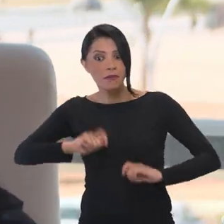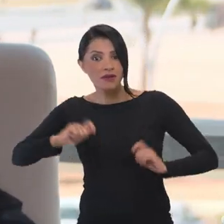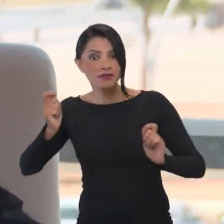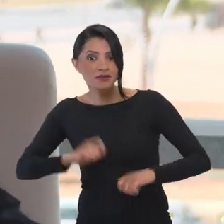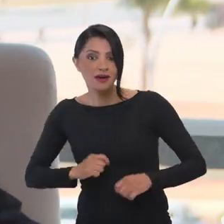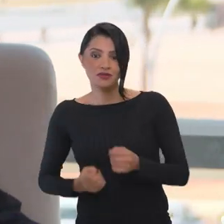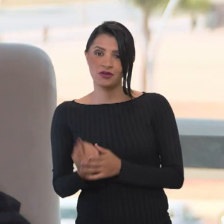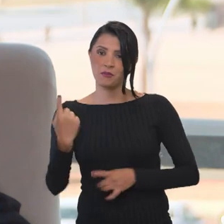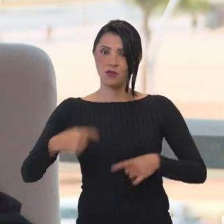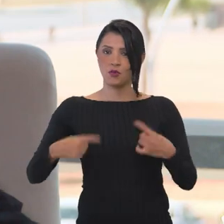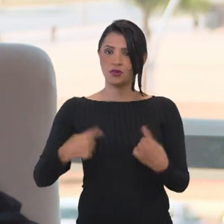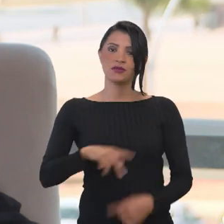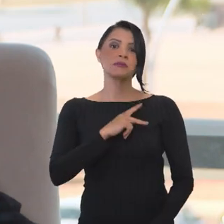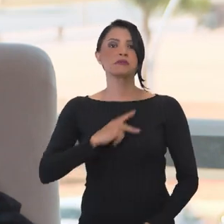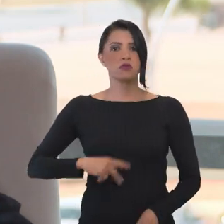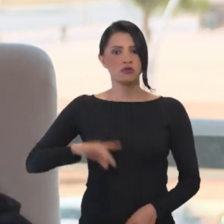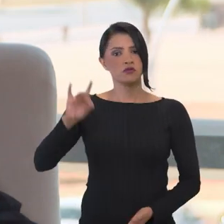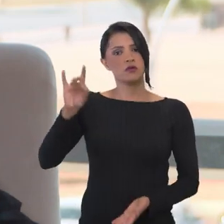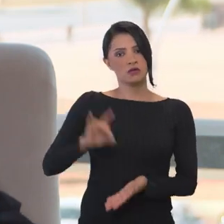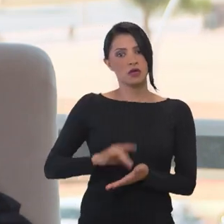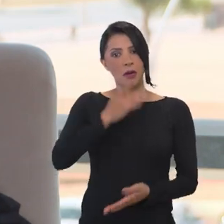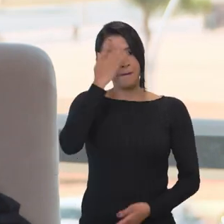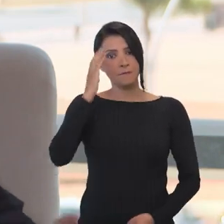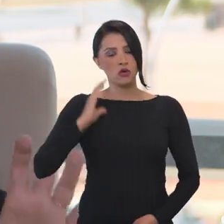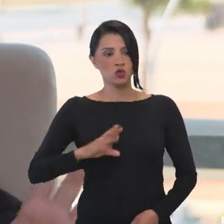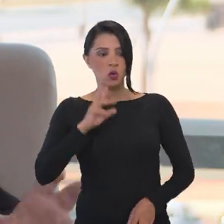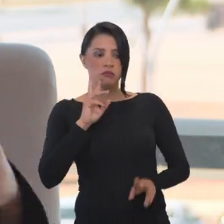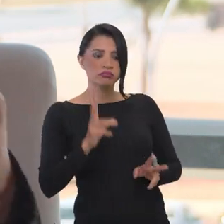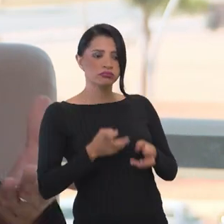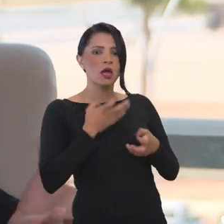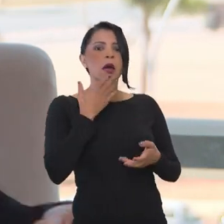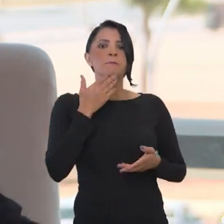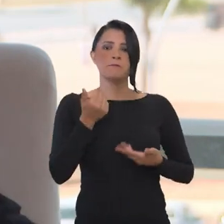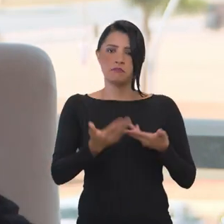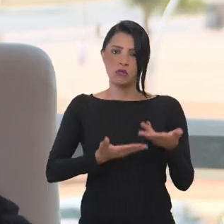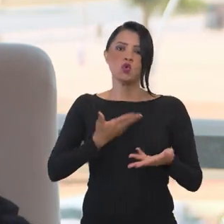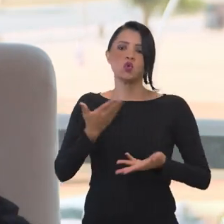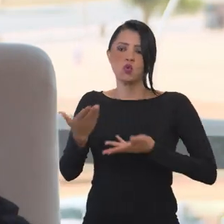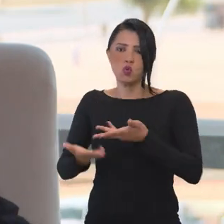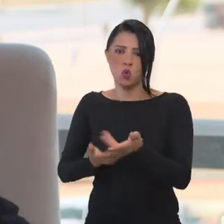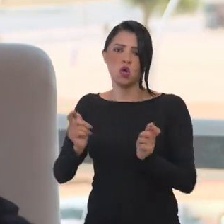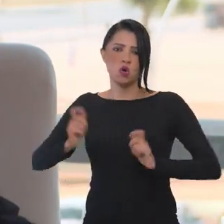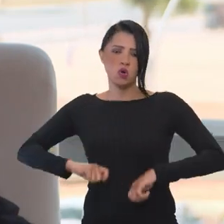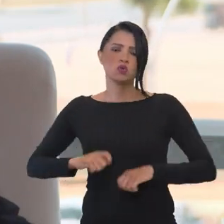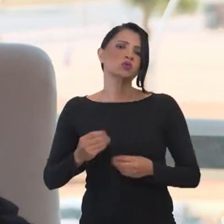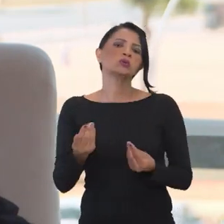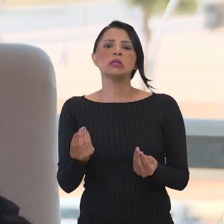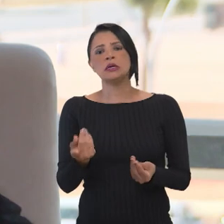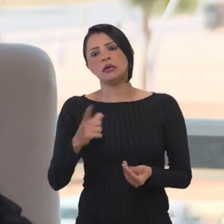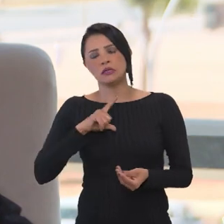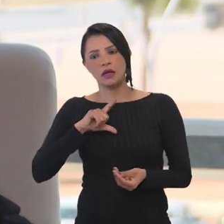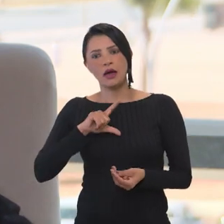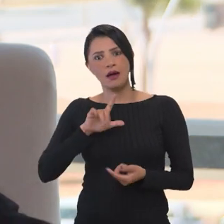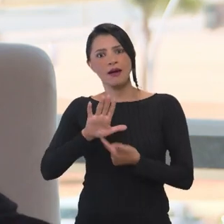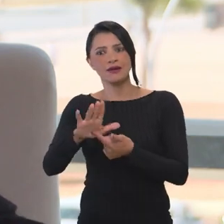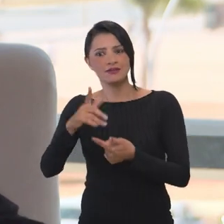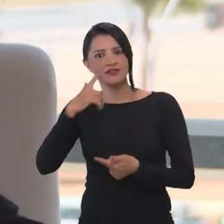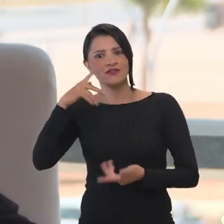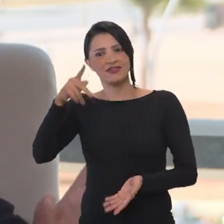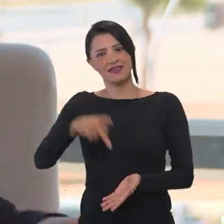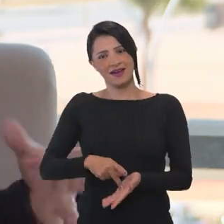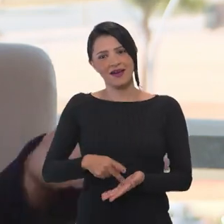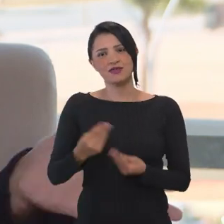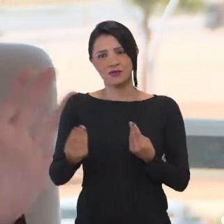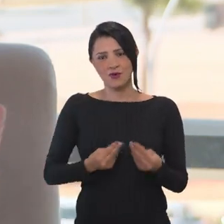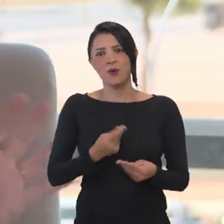capacidade de fazer política pública e, de fato, o cidadão vê que está melhorando a capacidade de prestar serviço, que está se refletindo na